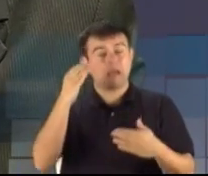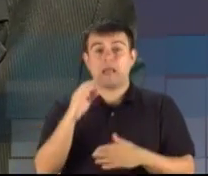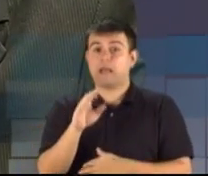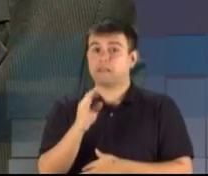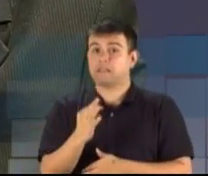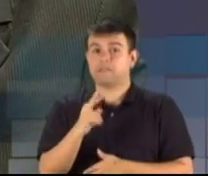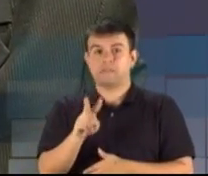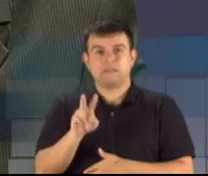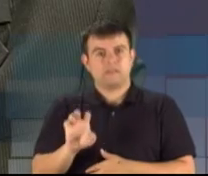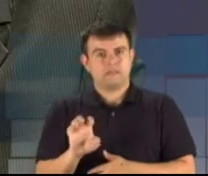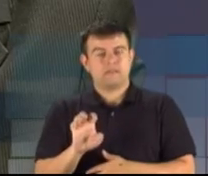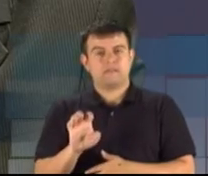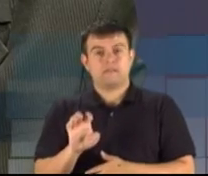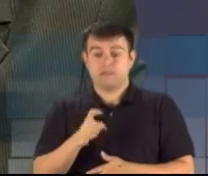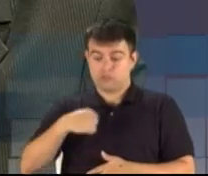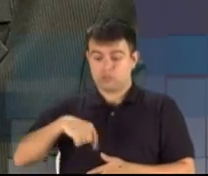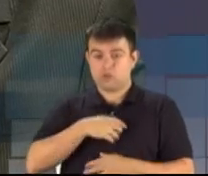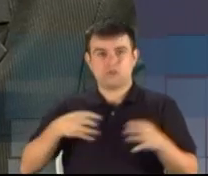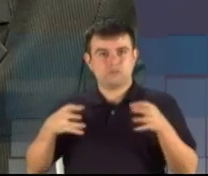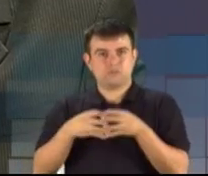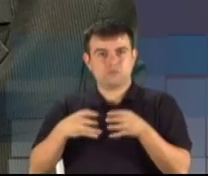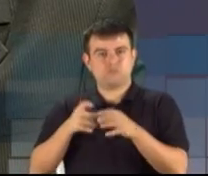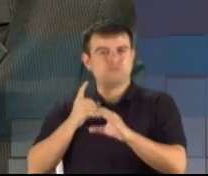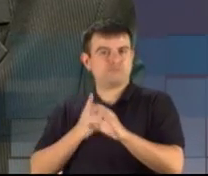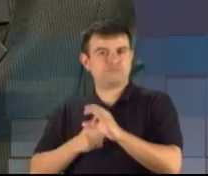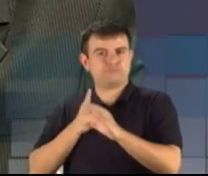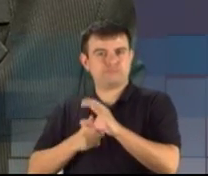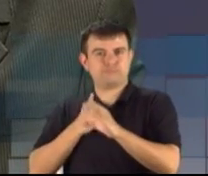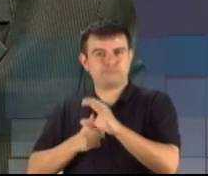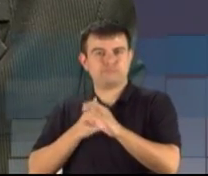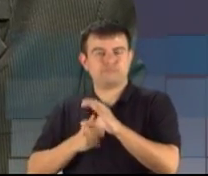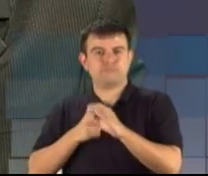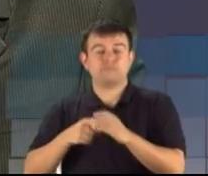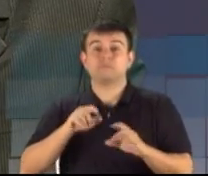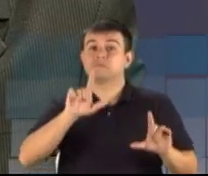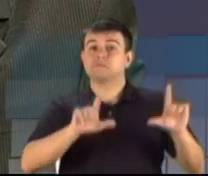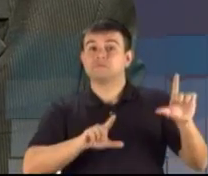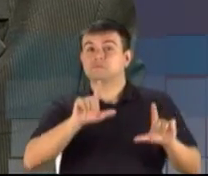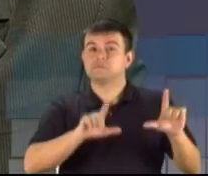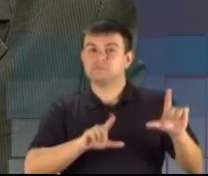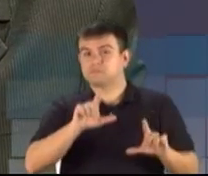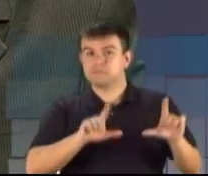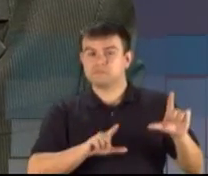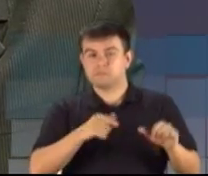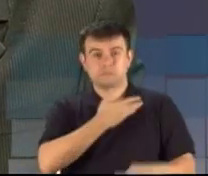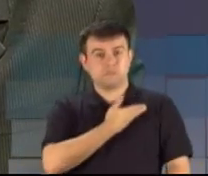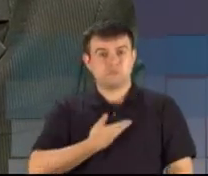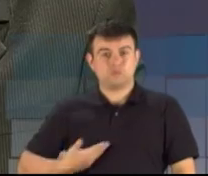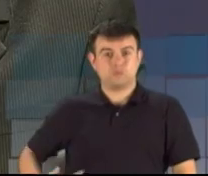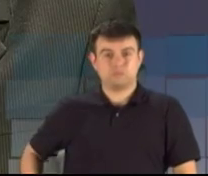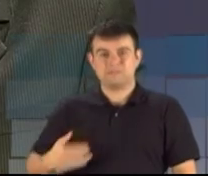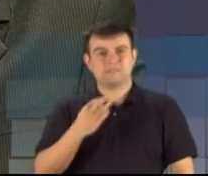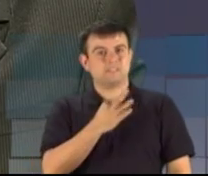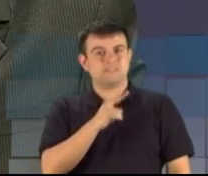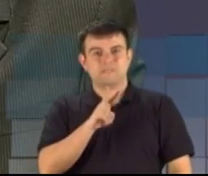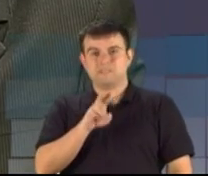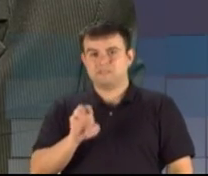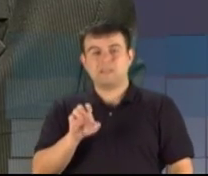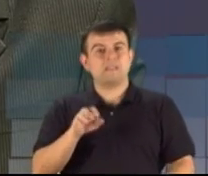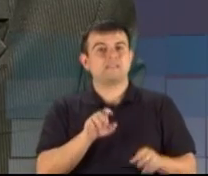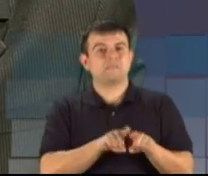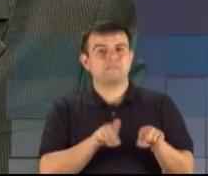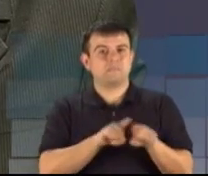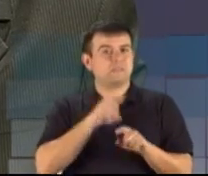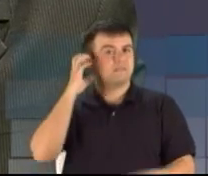porque para nós comunistas, uma emissora pública como a TVE, como é a FM Cultura,